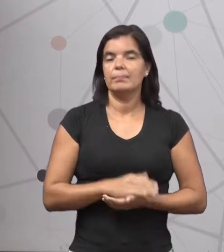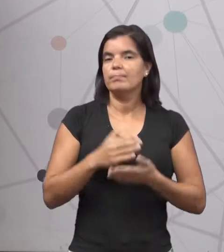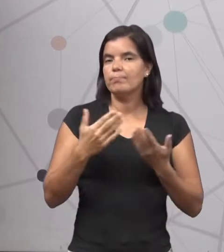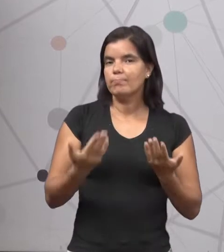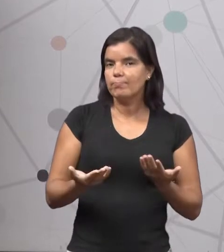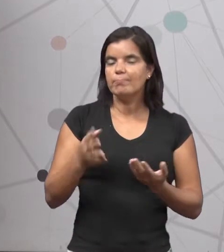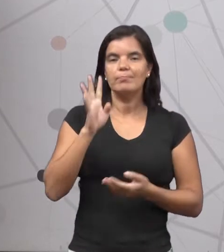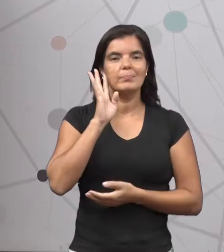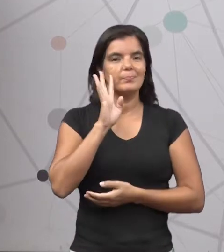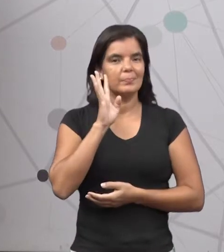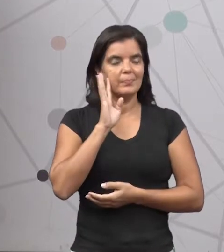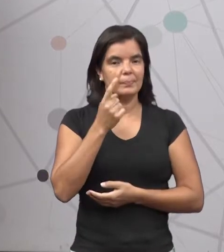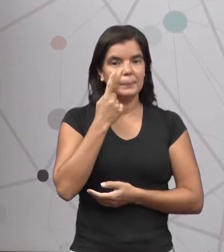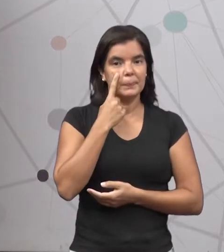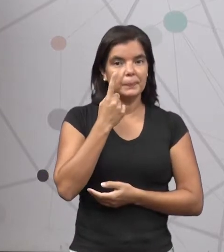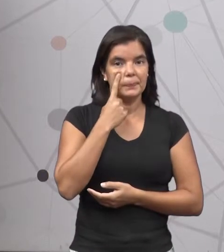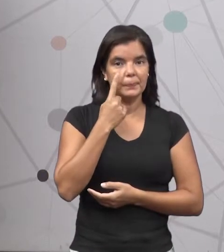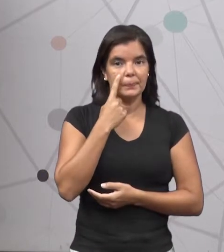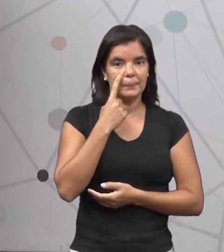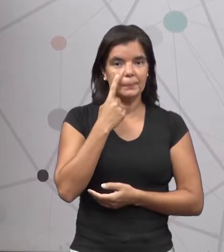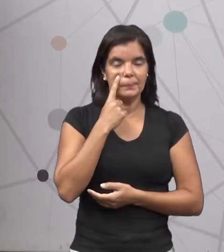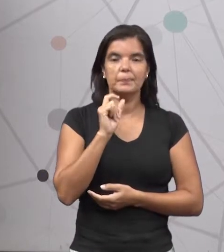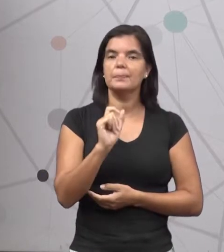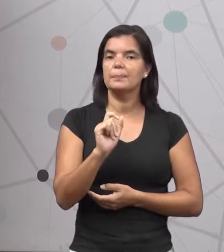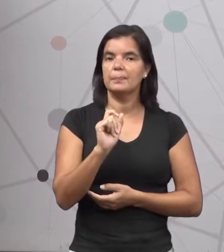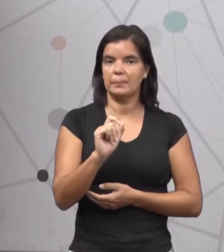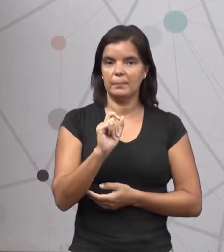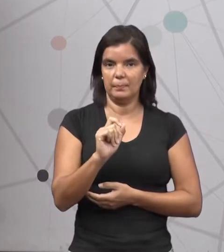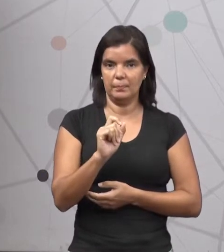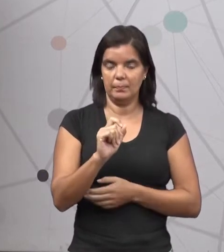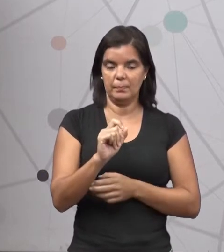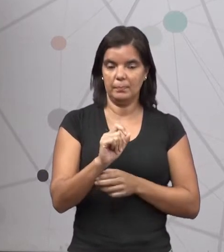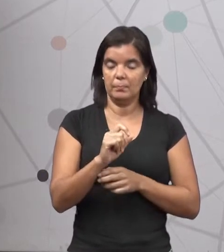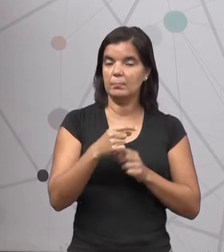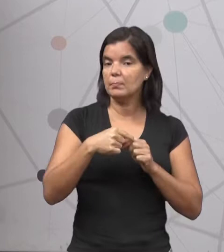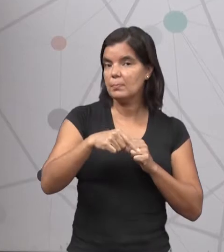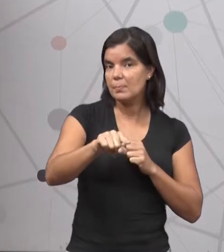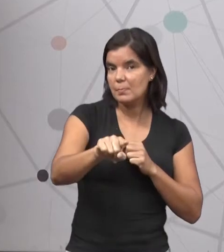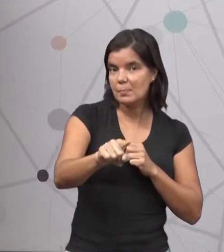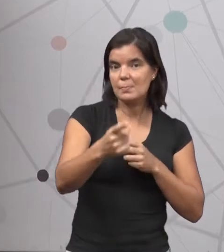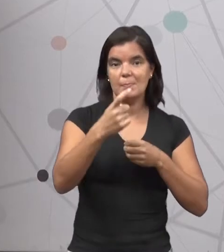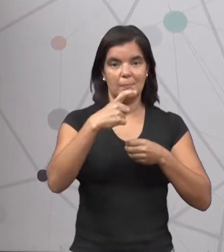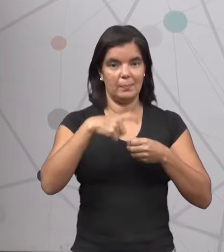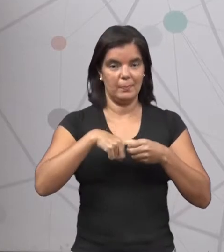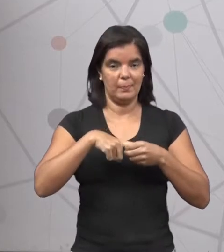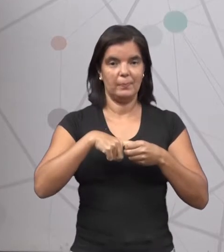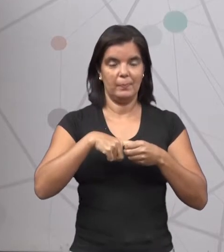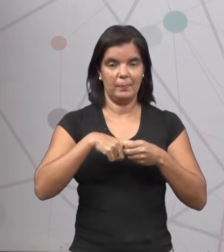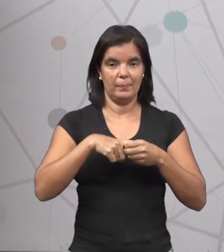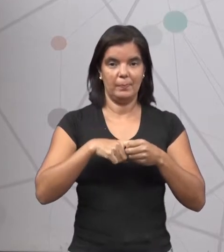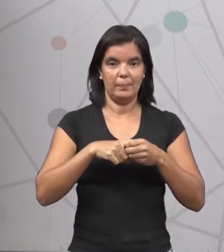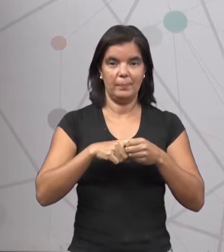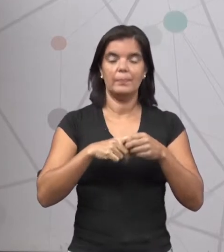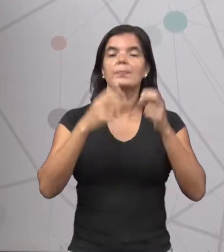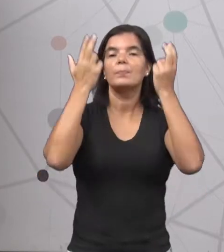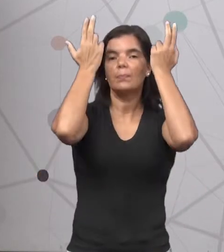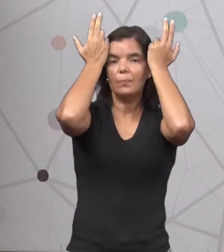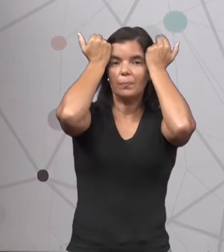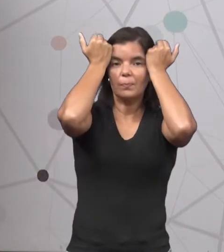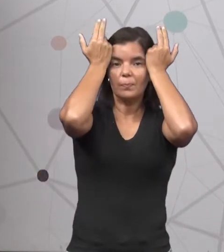interessante observar que indo e voltando na pista, a lebre